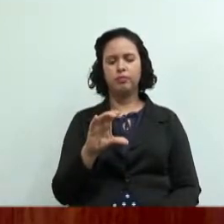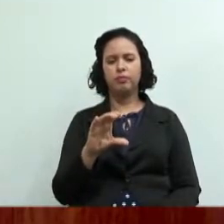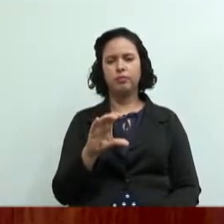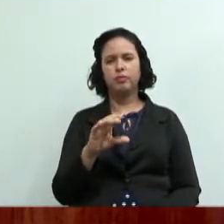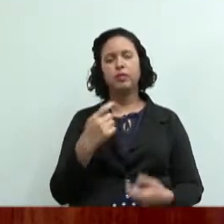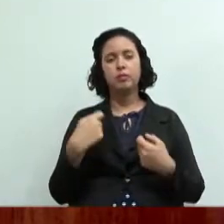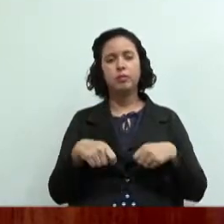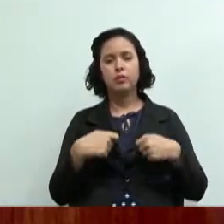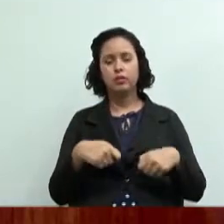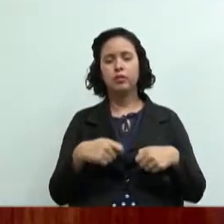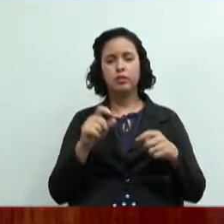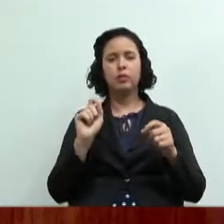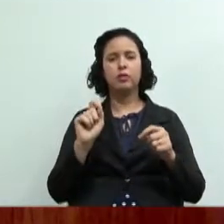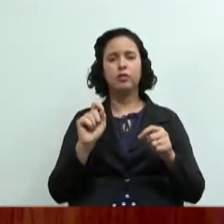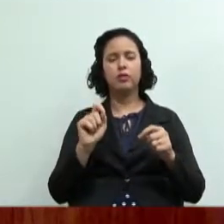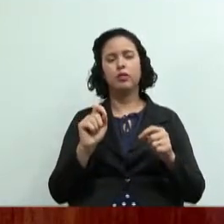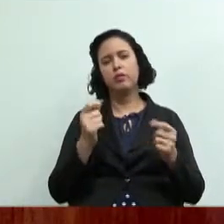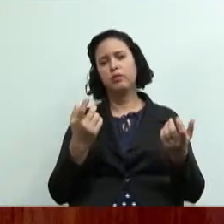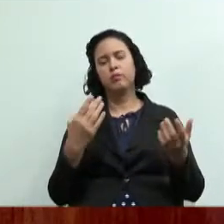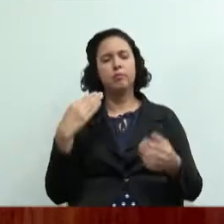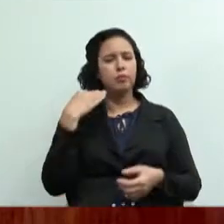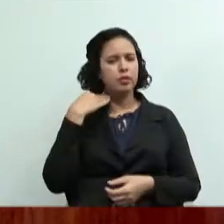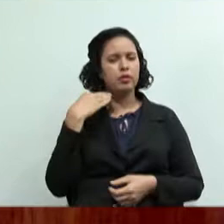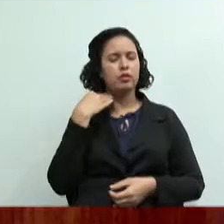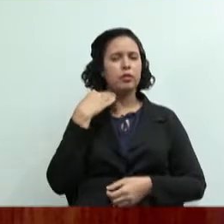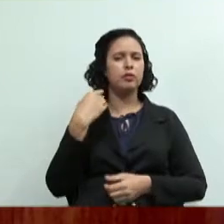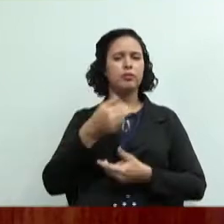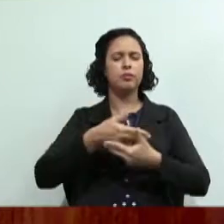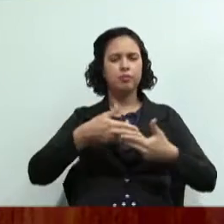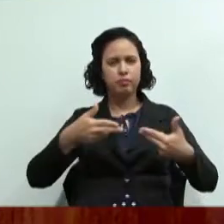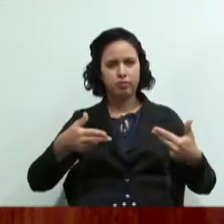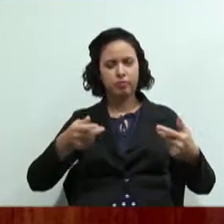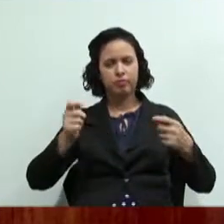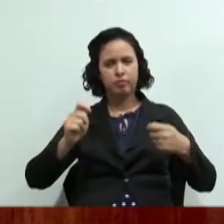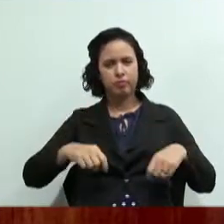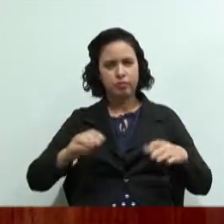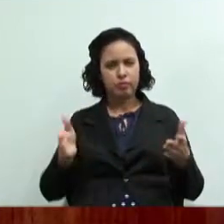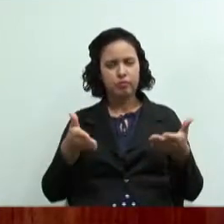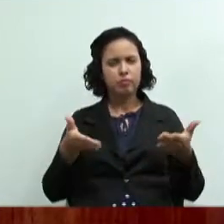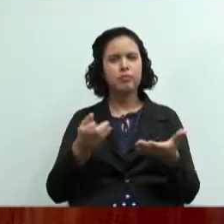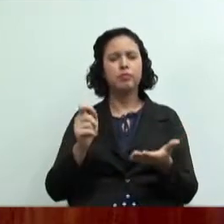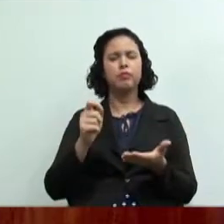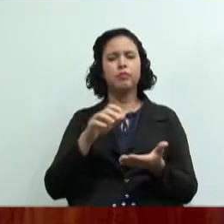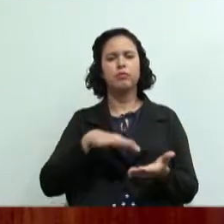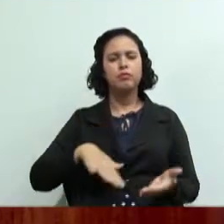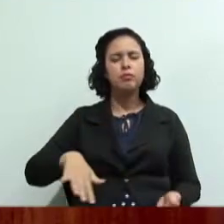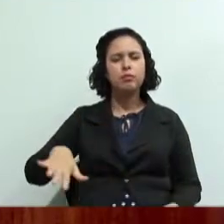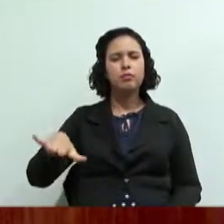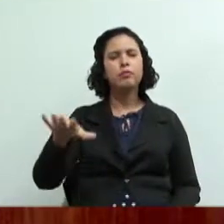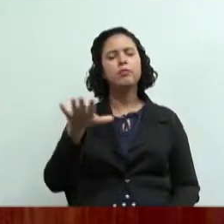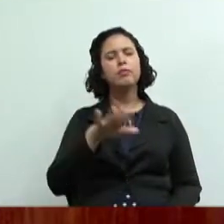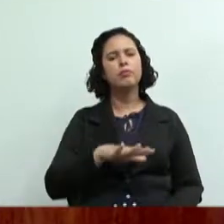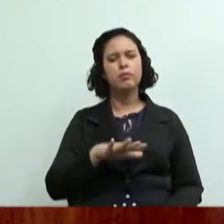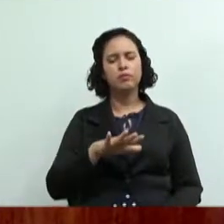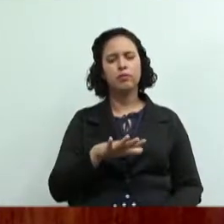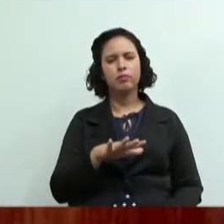precisaria de um banco de algo que pudesse fomentar a região através de